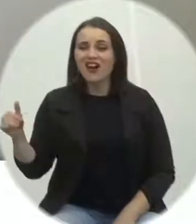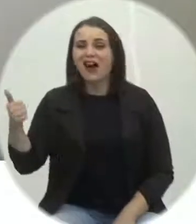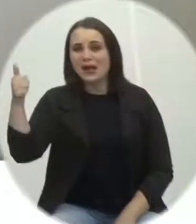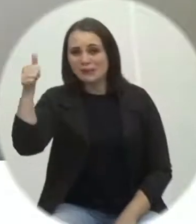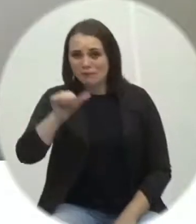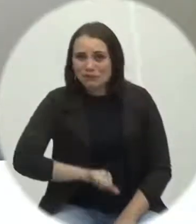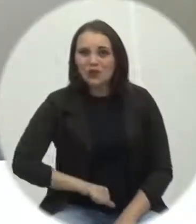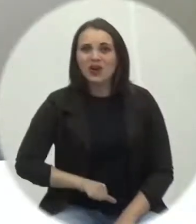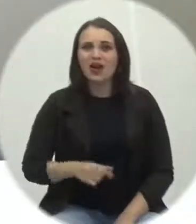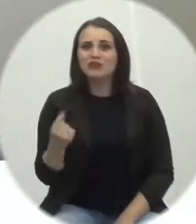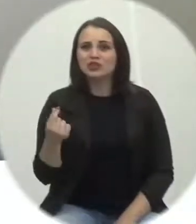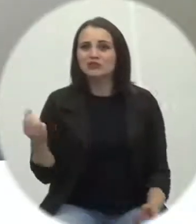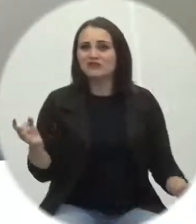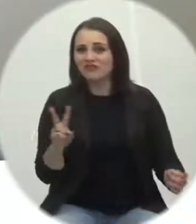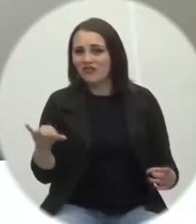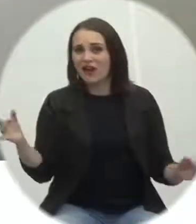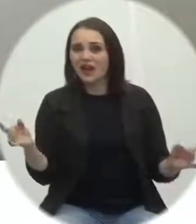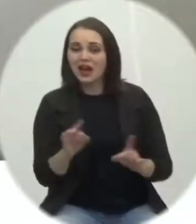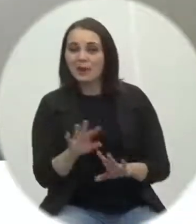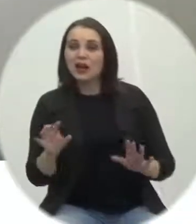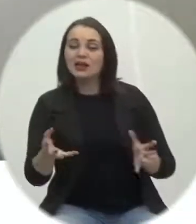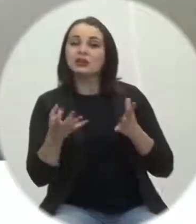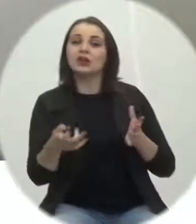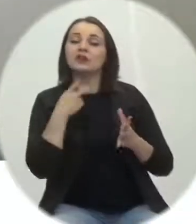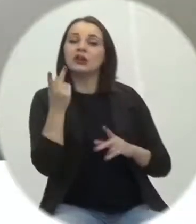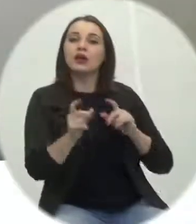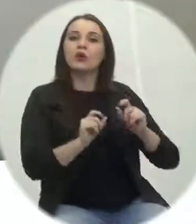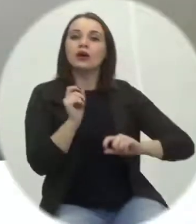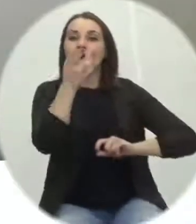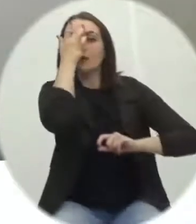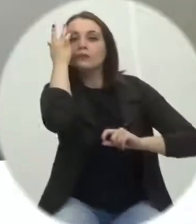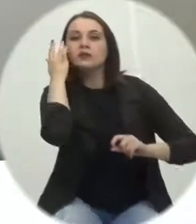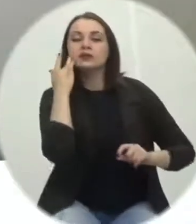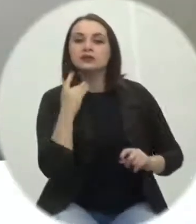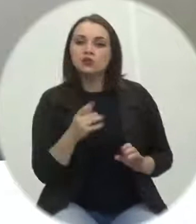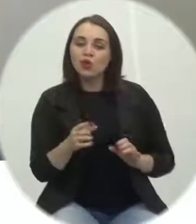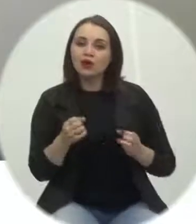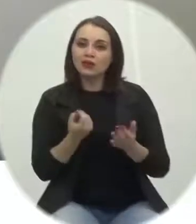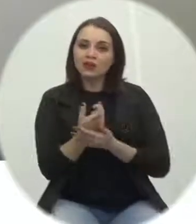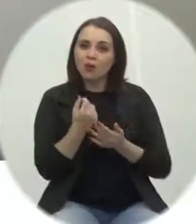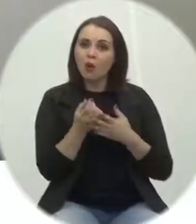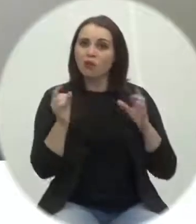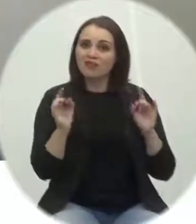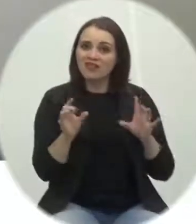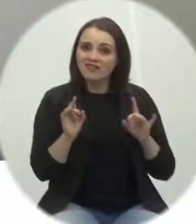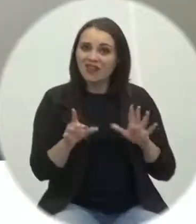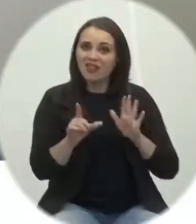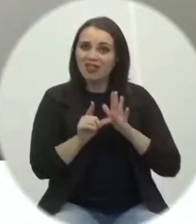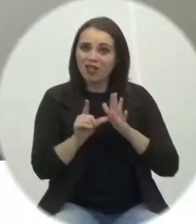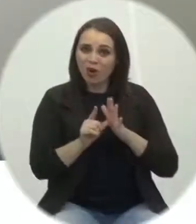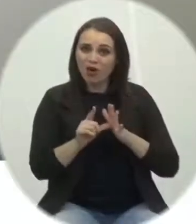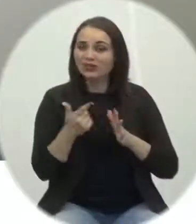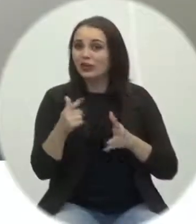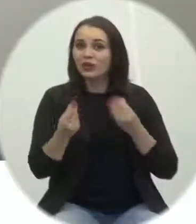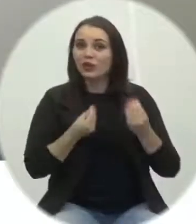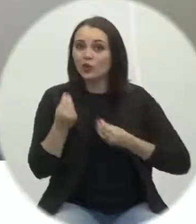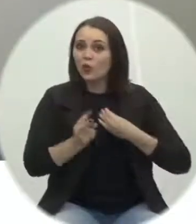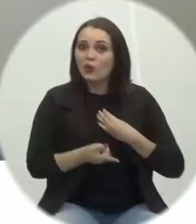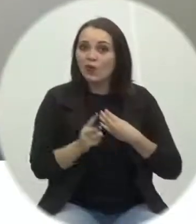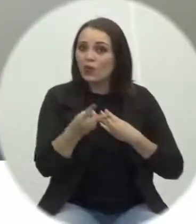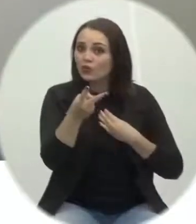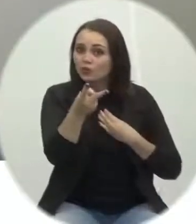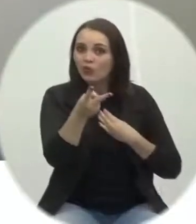só colocando, Sr. Presidente, o comerciante não tem mais como se sustentar, aguentar